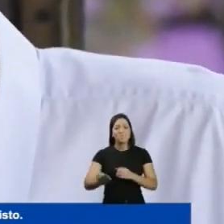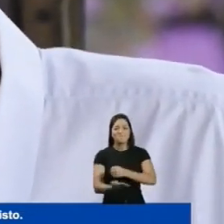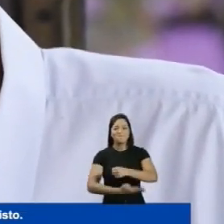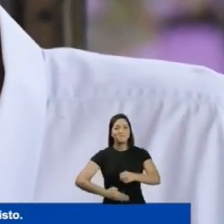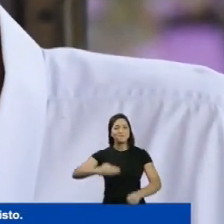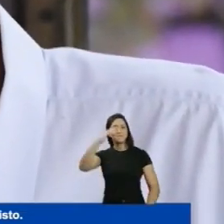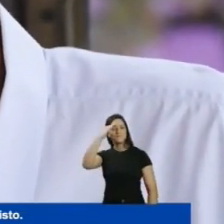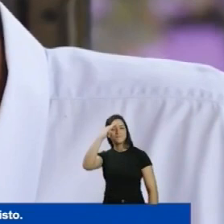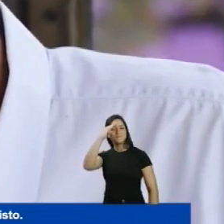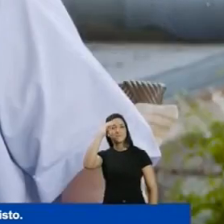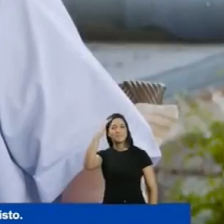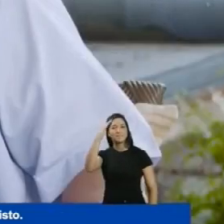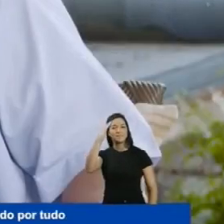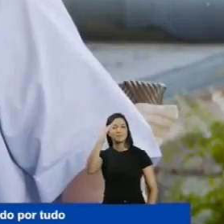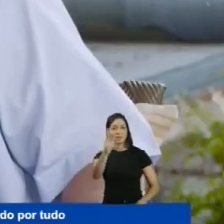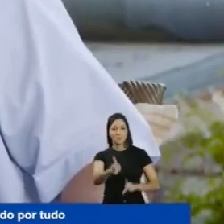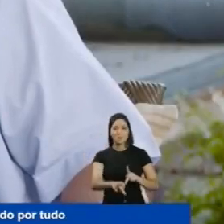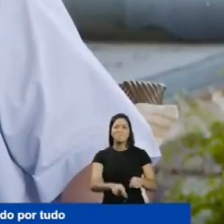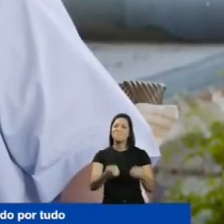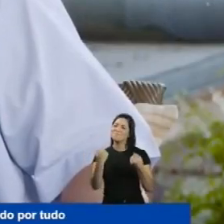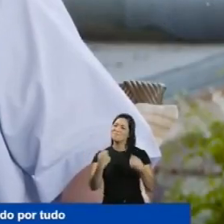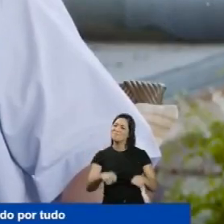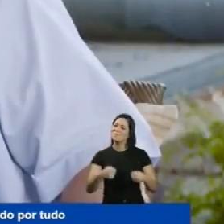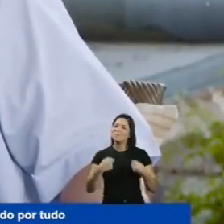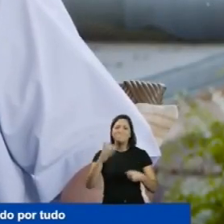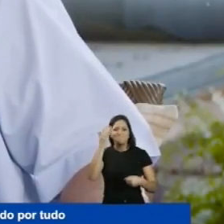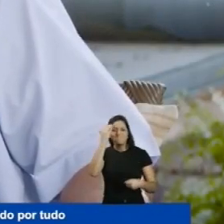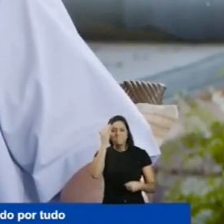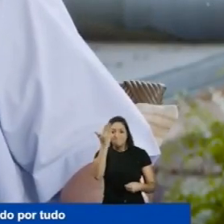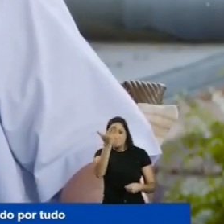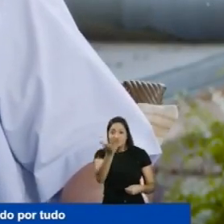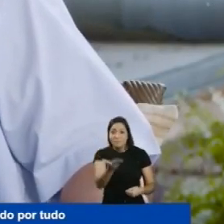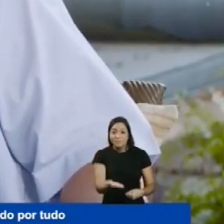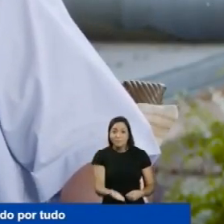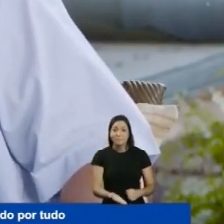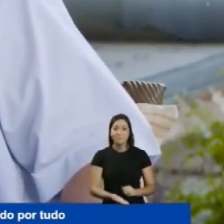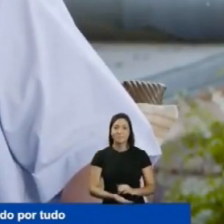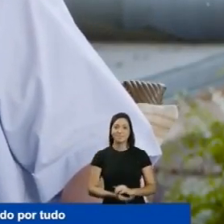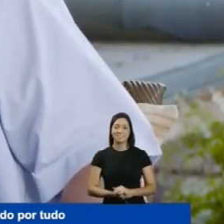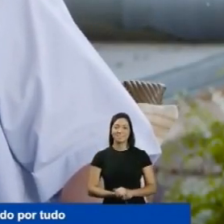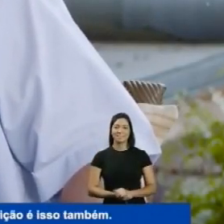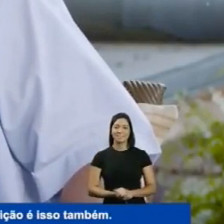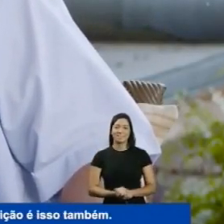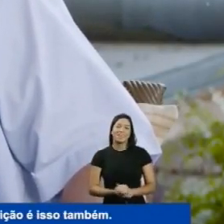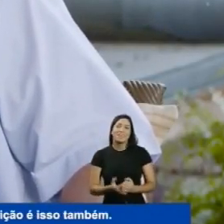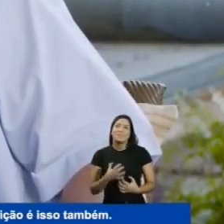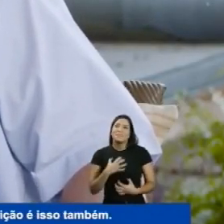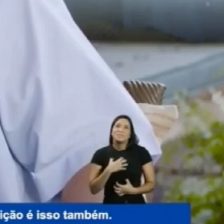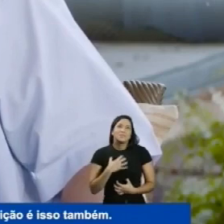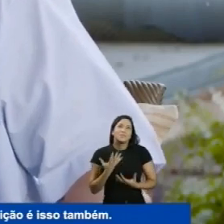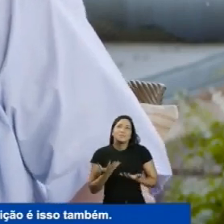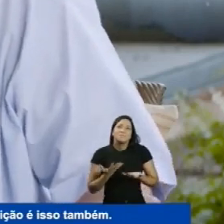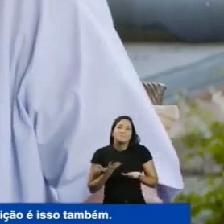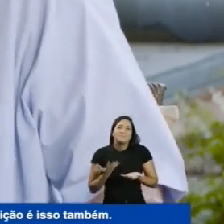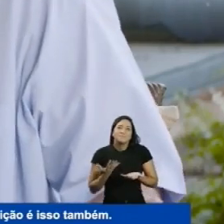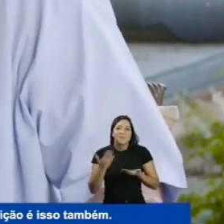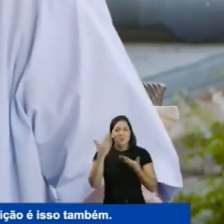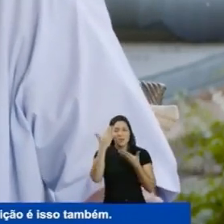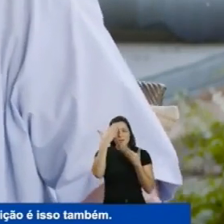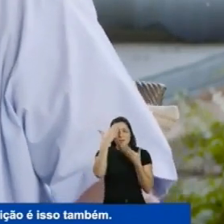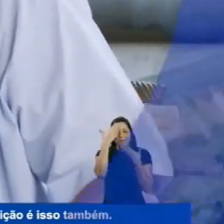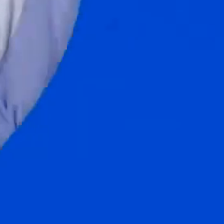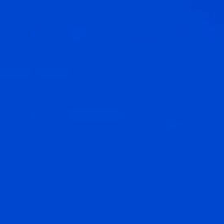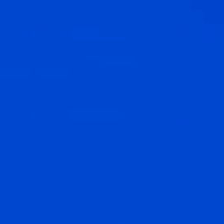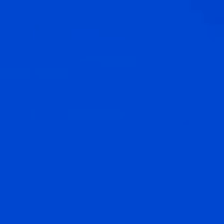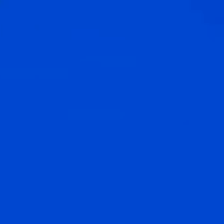isso É uma maneira de você dizer Obrigado por tudo que vocês estão fazendo pelo povo E a varrição é